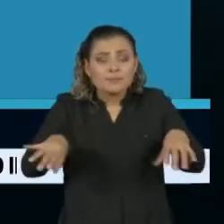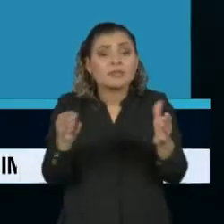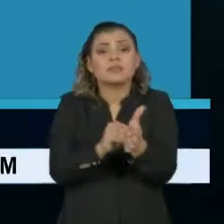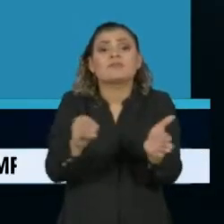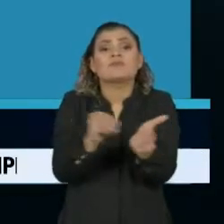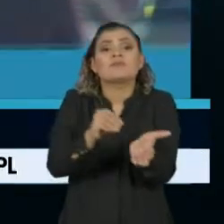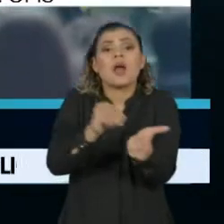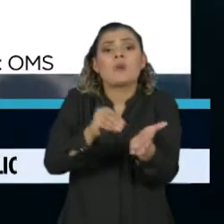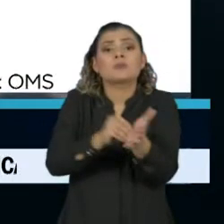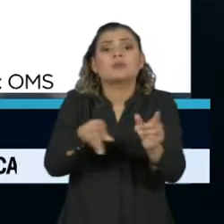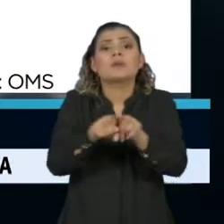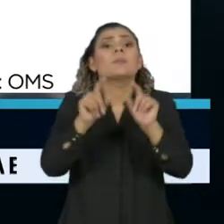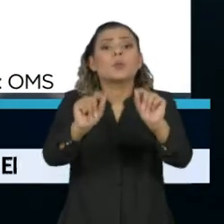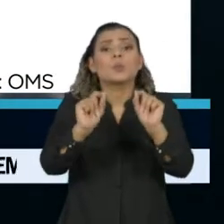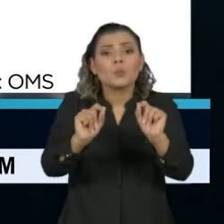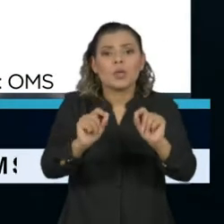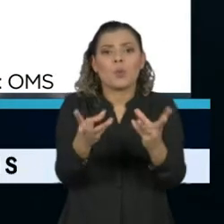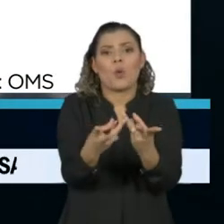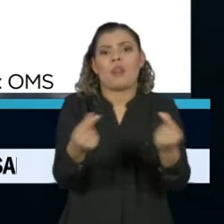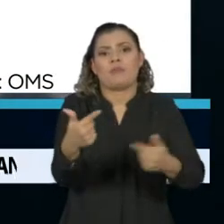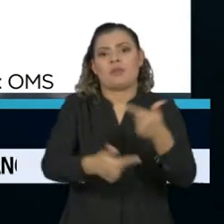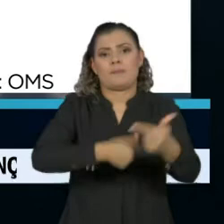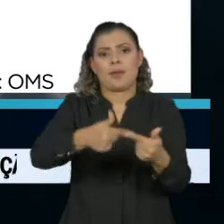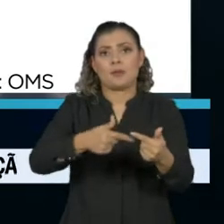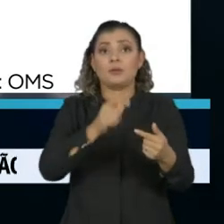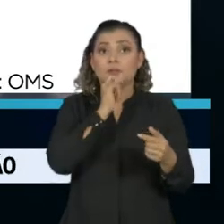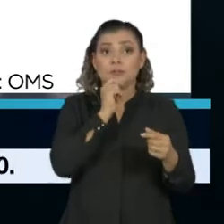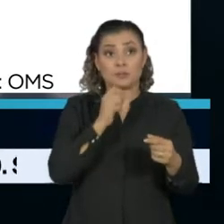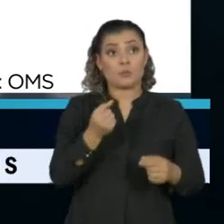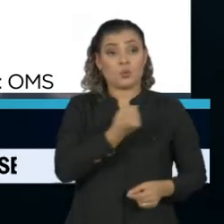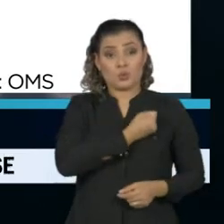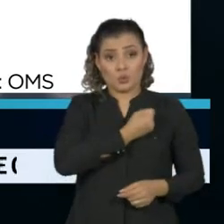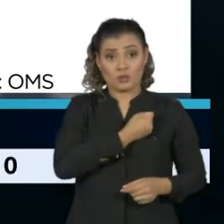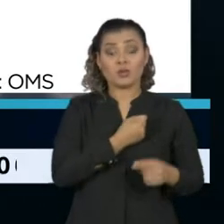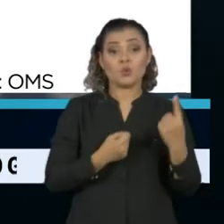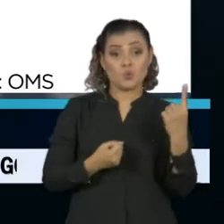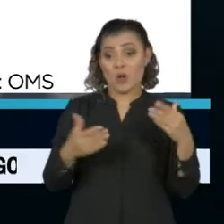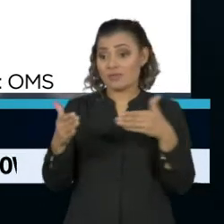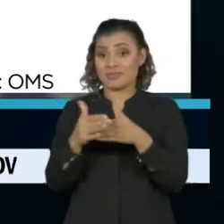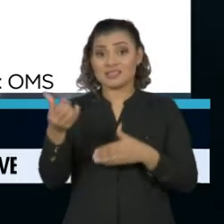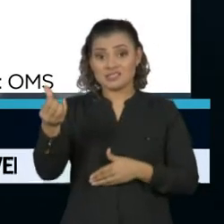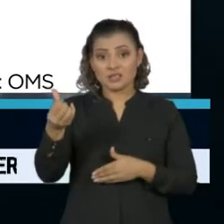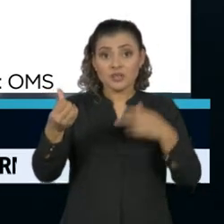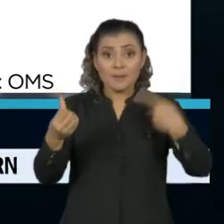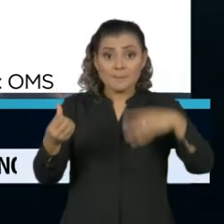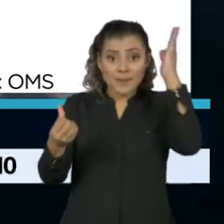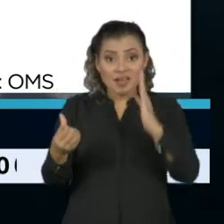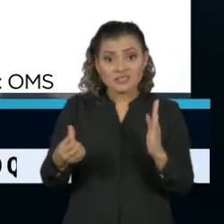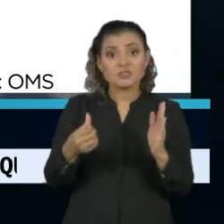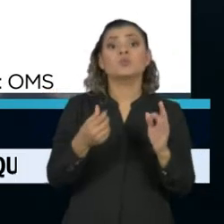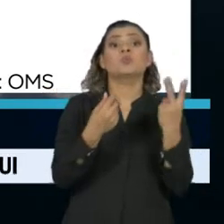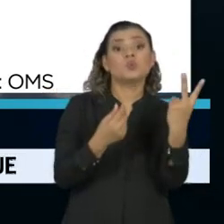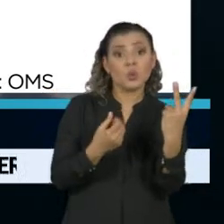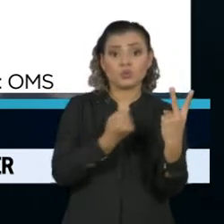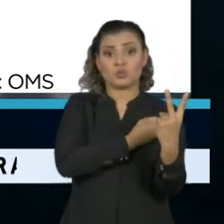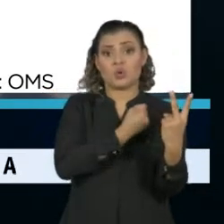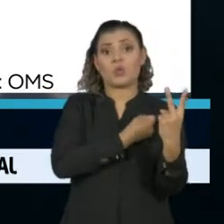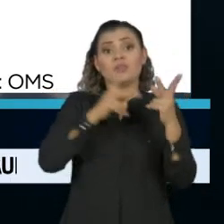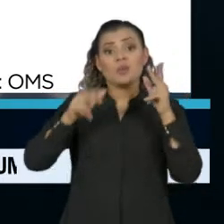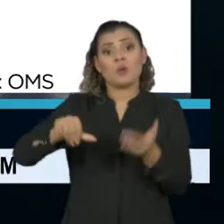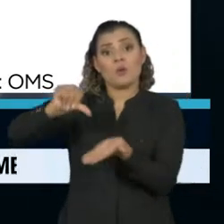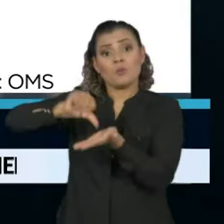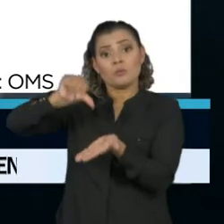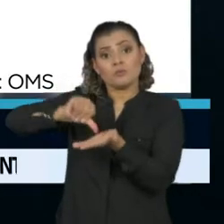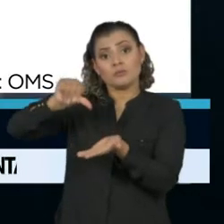Em uma escala de 1 a 6, o Brasil recebeu nota 2, desempenho parecido com a Índia e Irã, nos quesitos